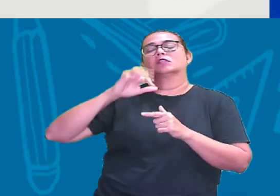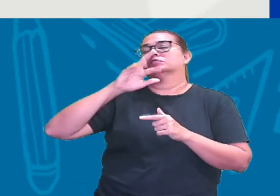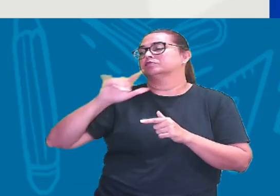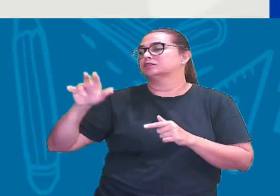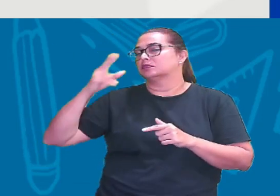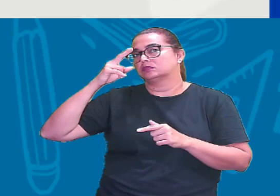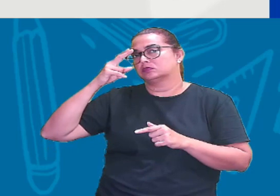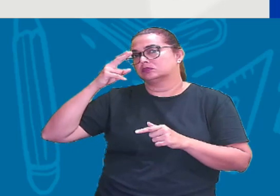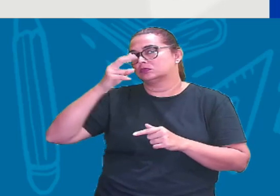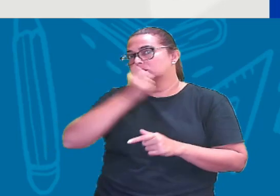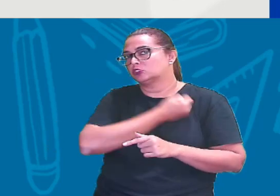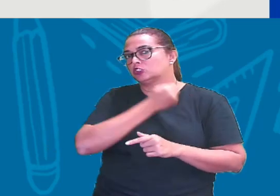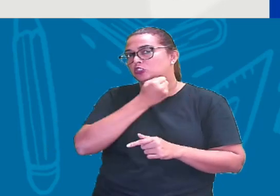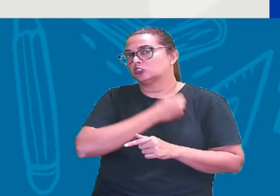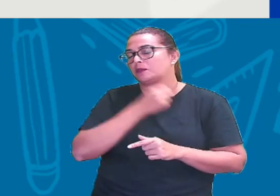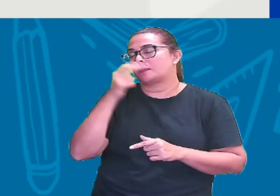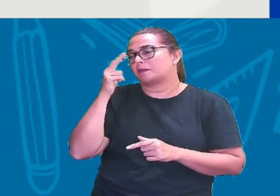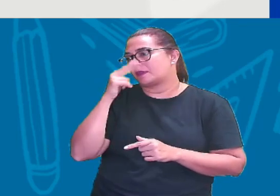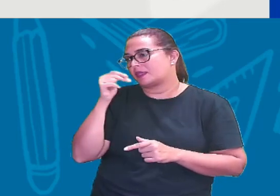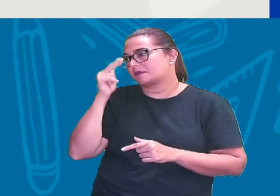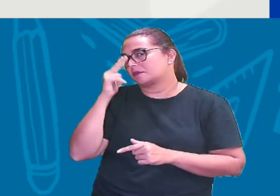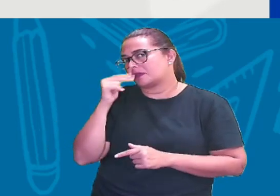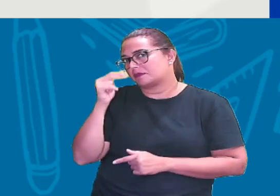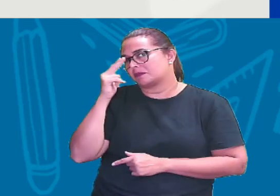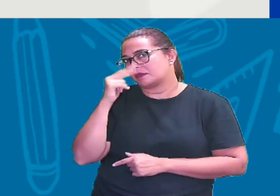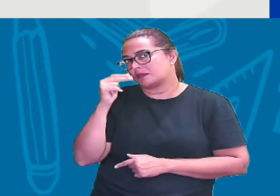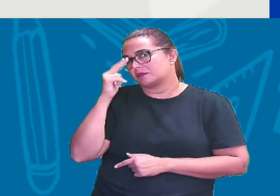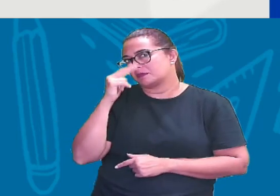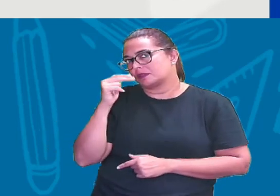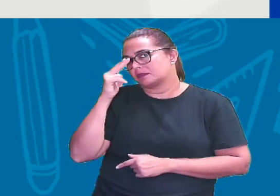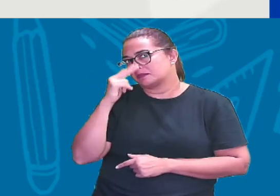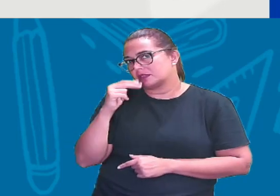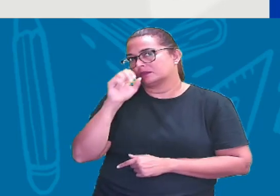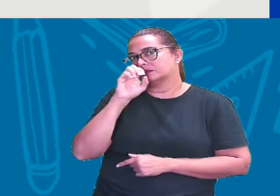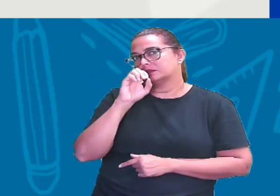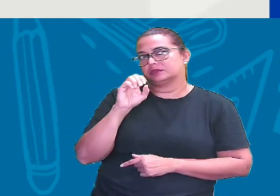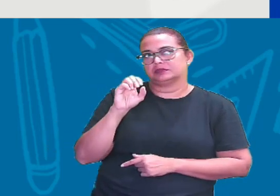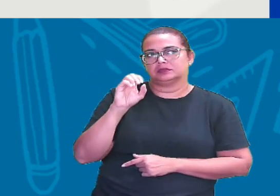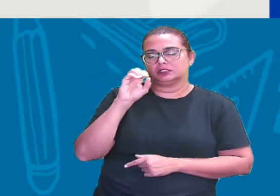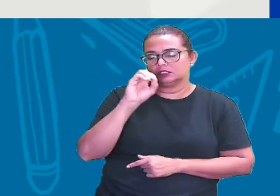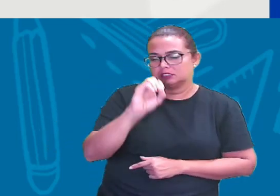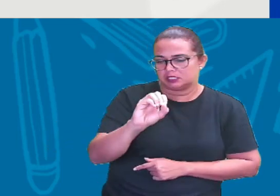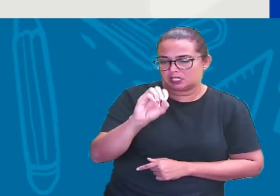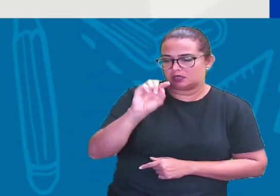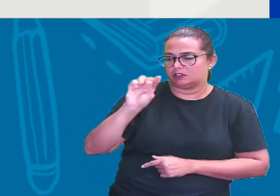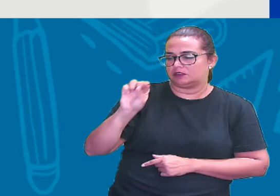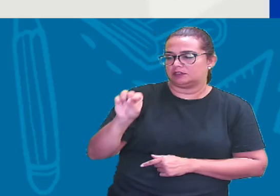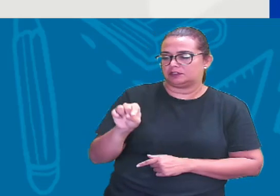Repete Olha aqui No exemplo Aqui 1 dividido por 9 Deu 0